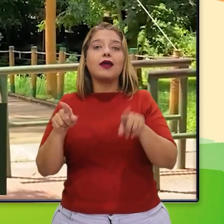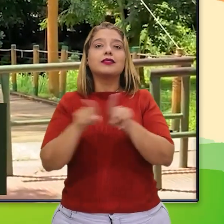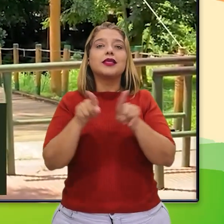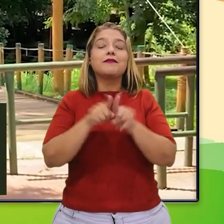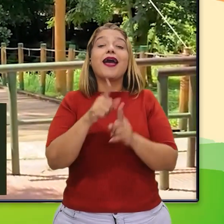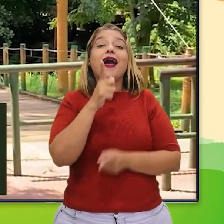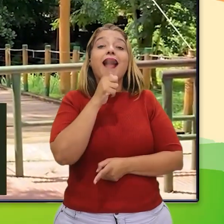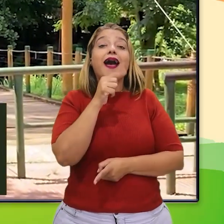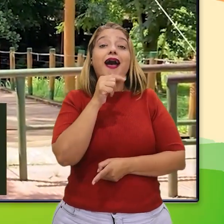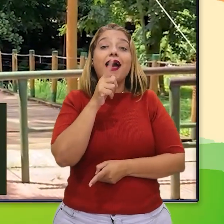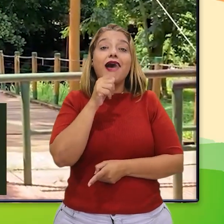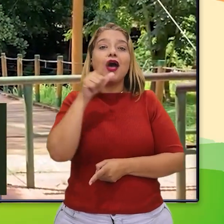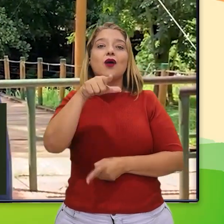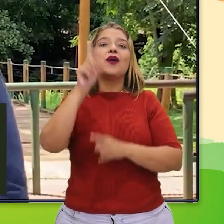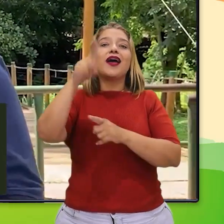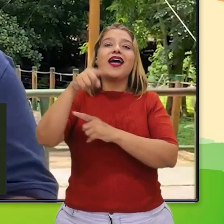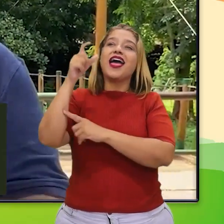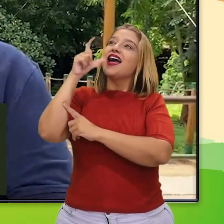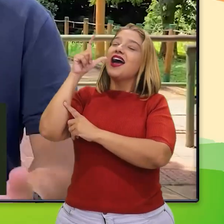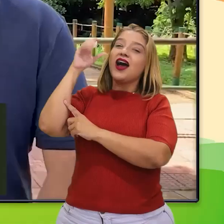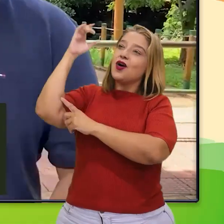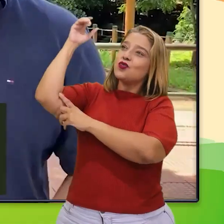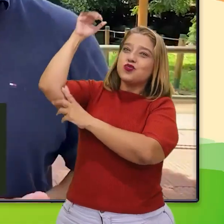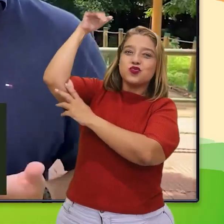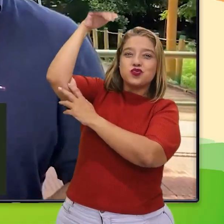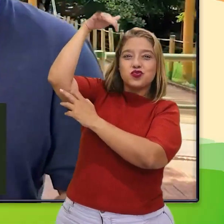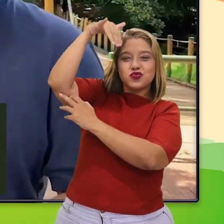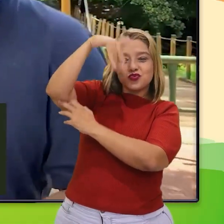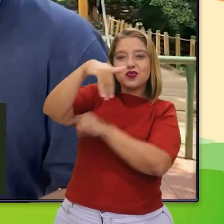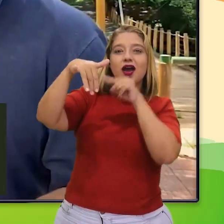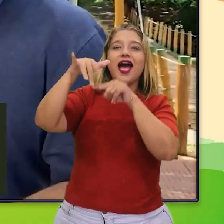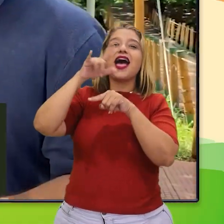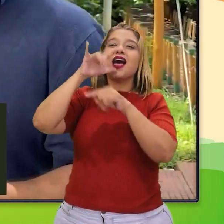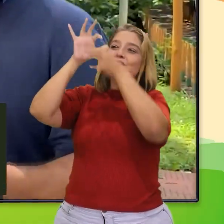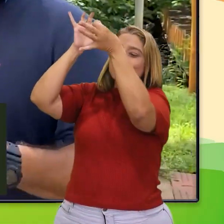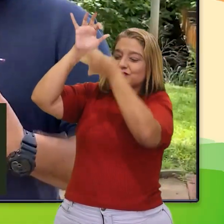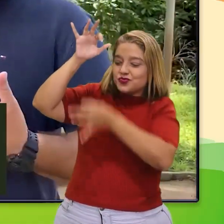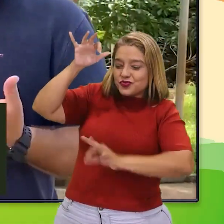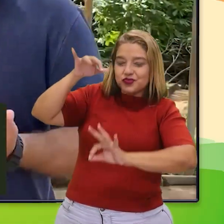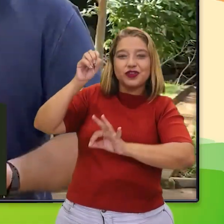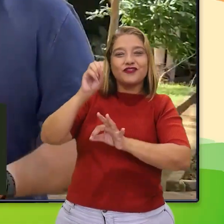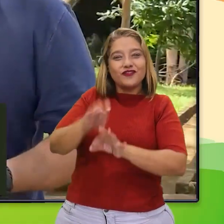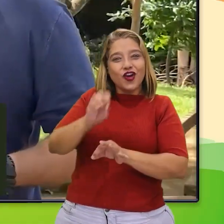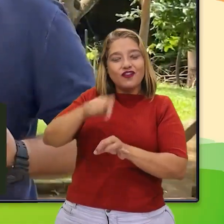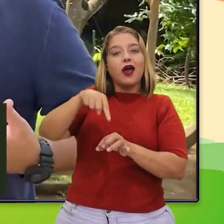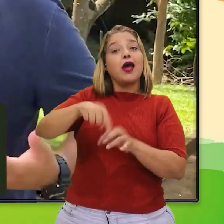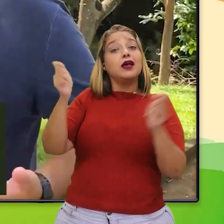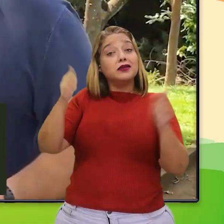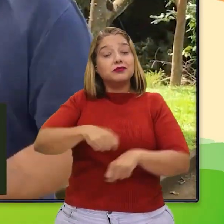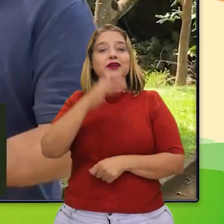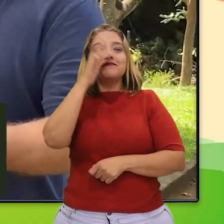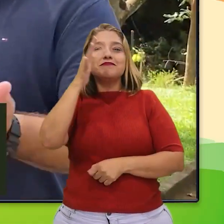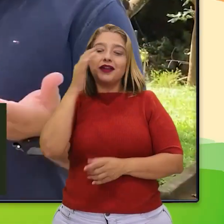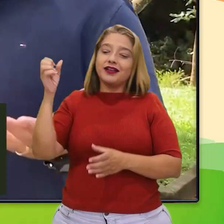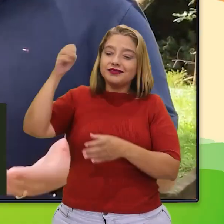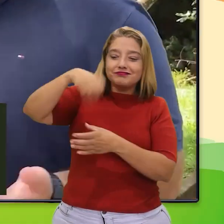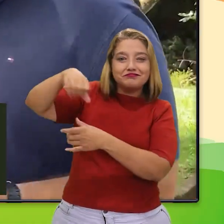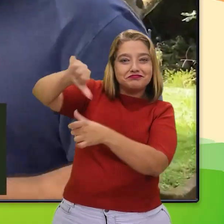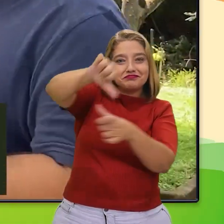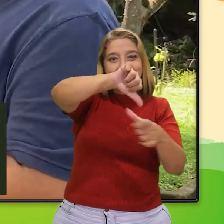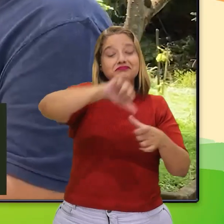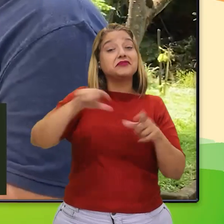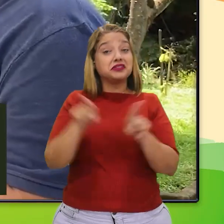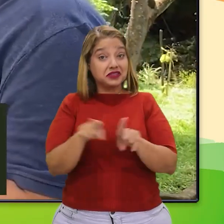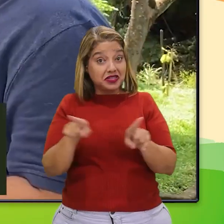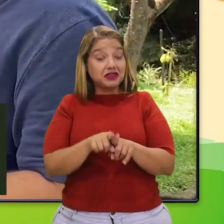captação da água, do ar-condicionado e fazer essa reutilização para jardinagem, para higienização. Então hoje as escolas estão